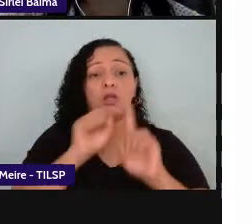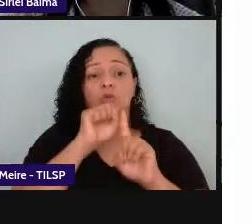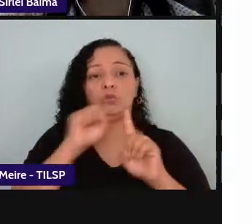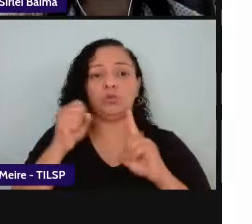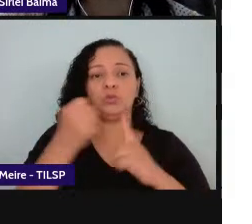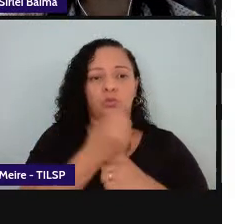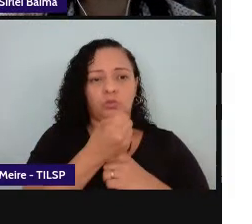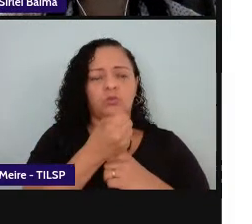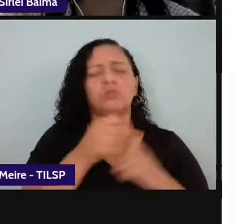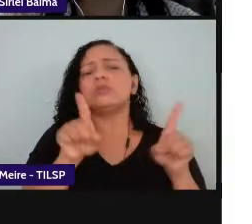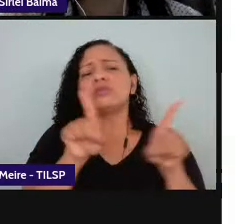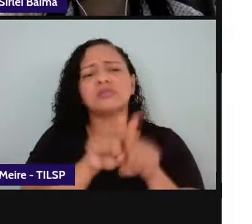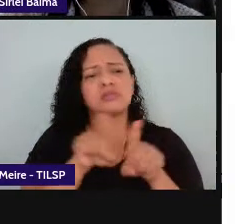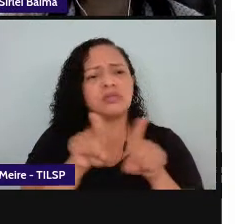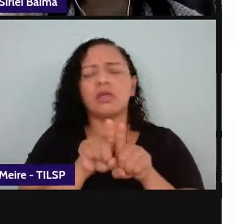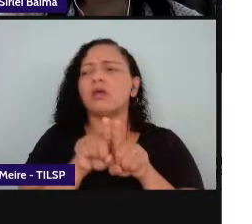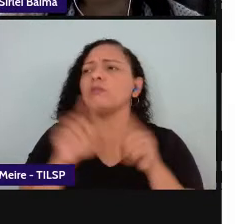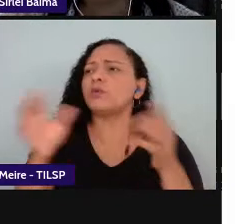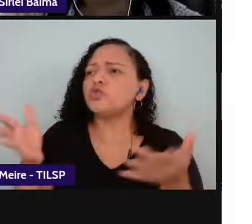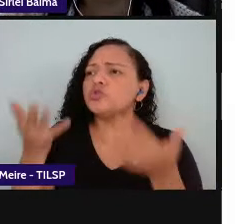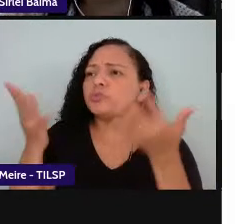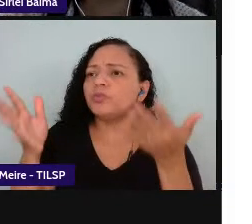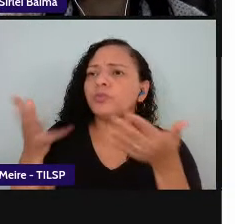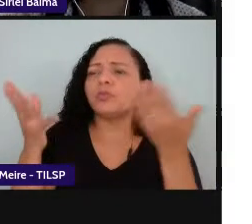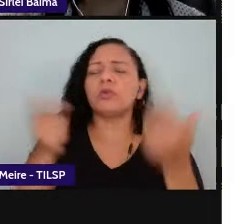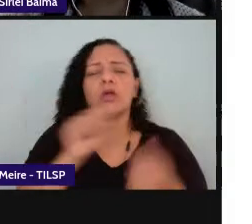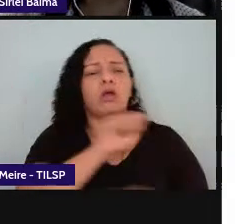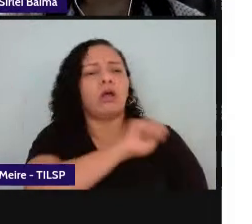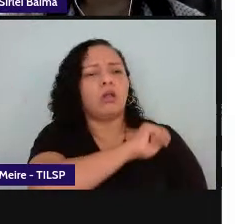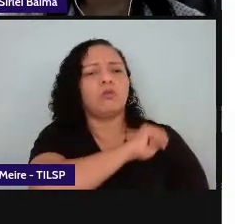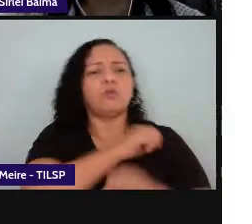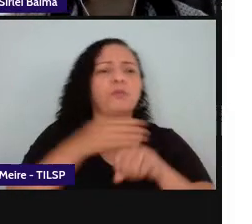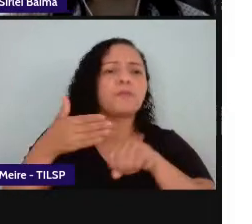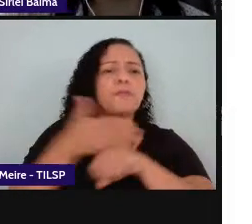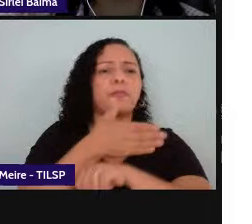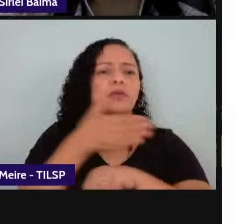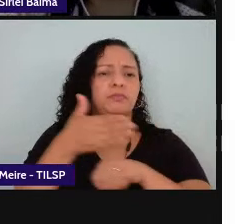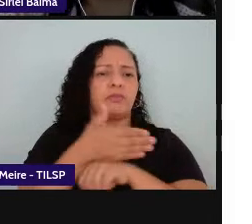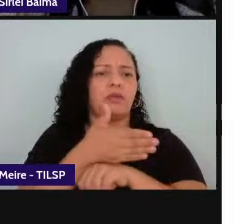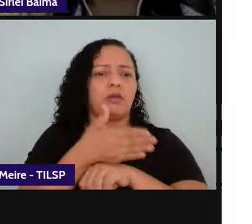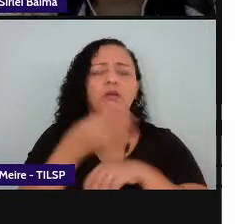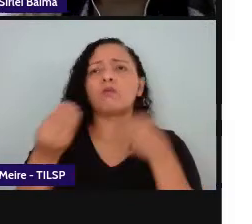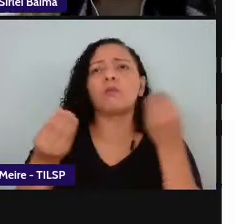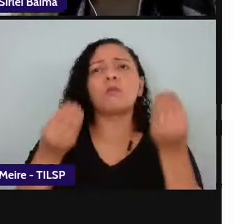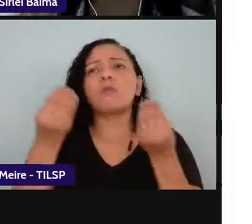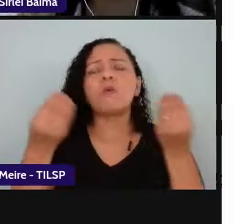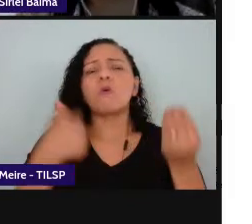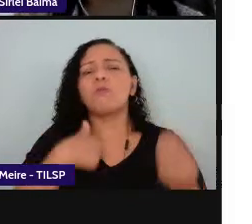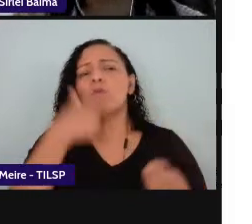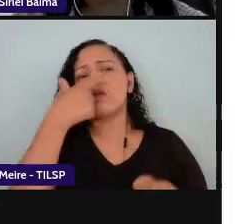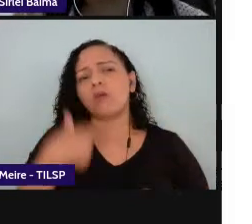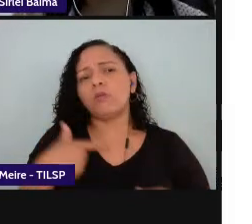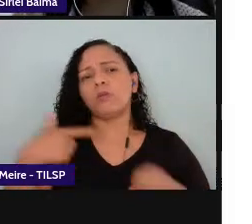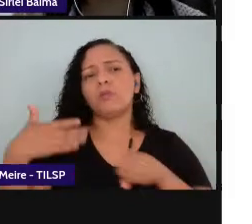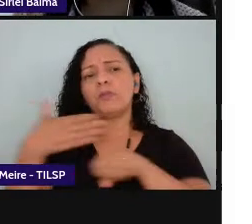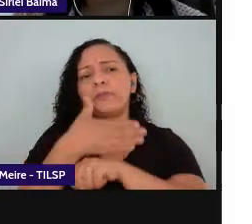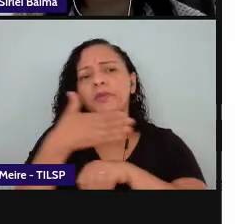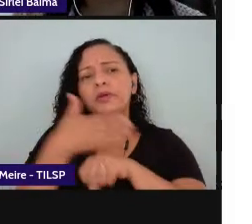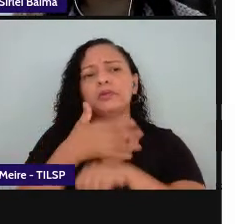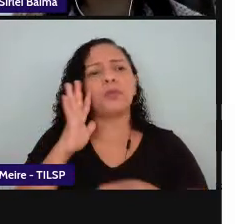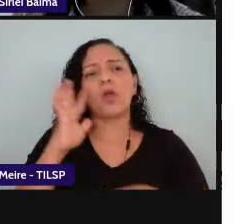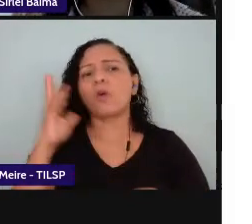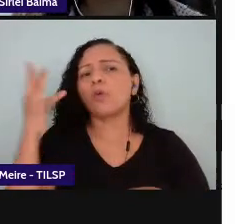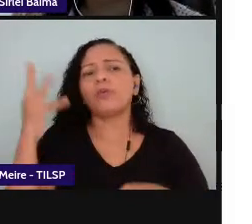promoção da participação significativa como é que eu participo das situações sociais do